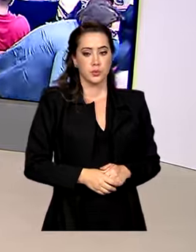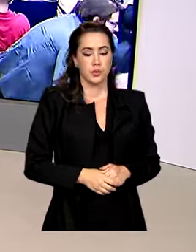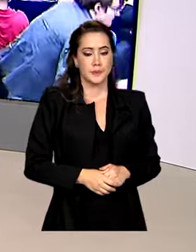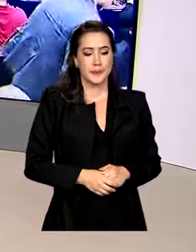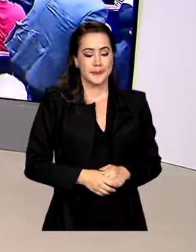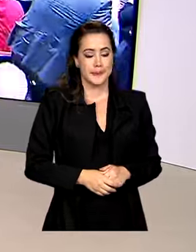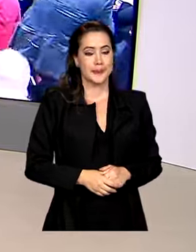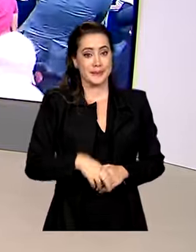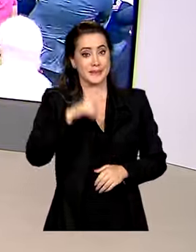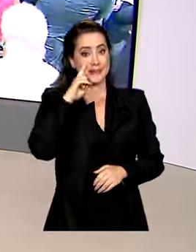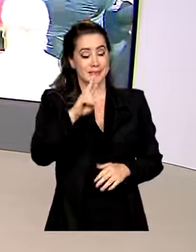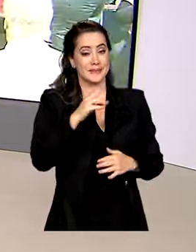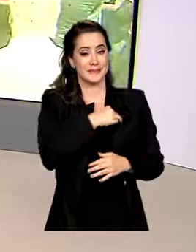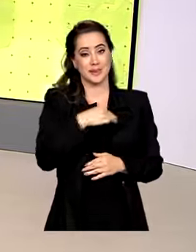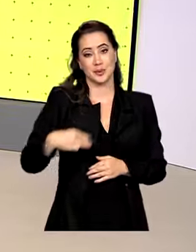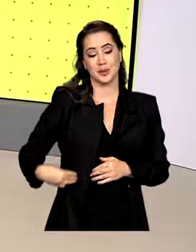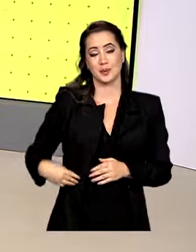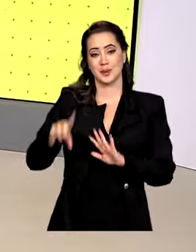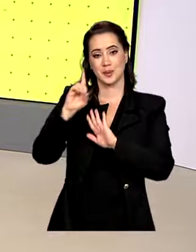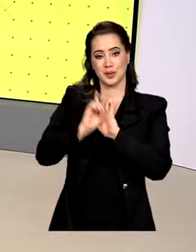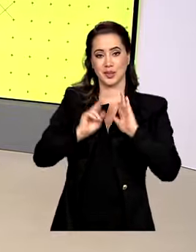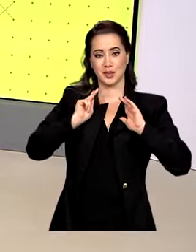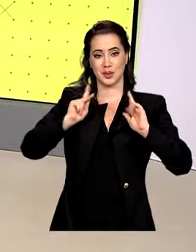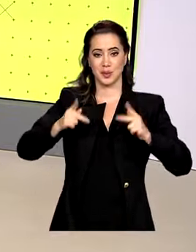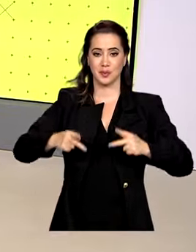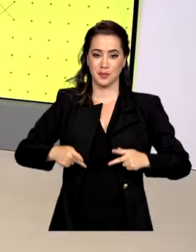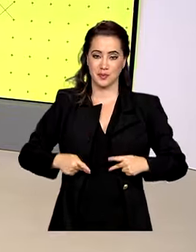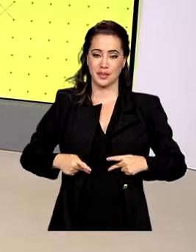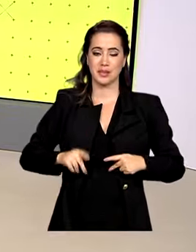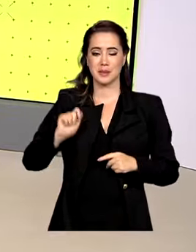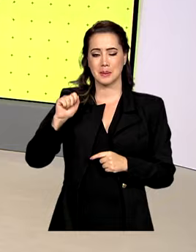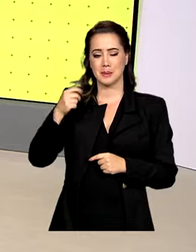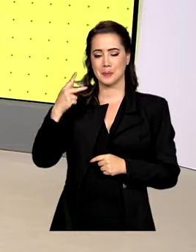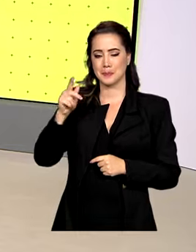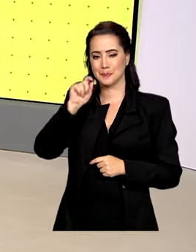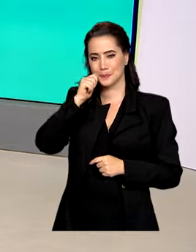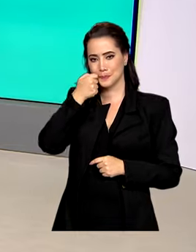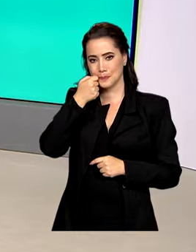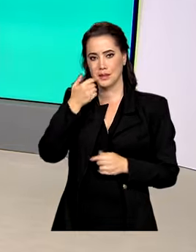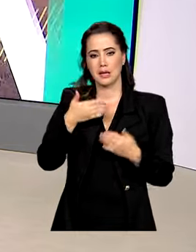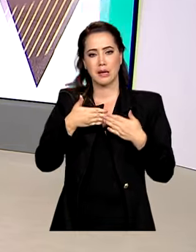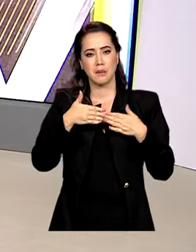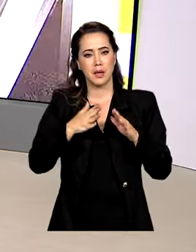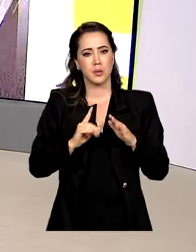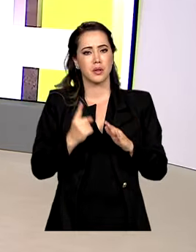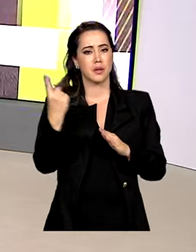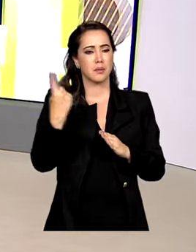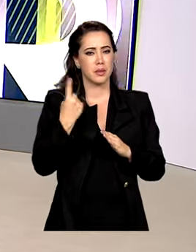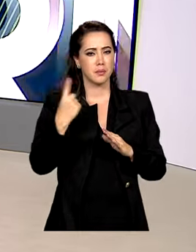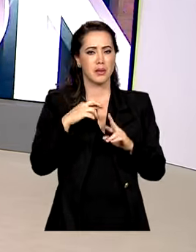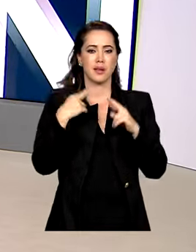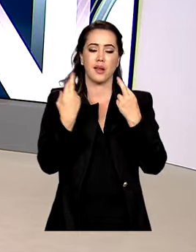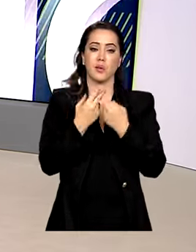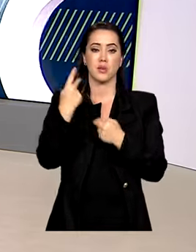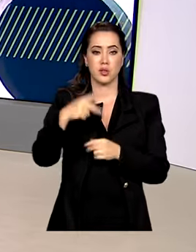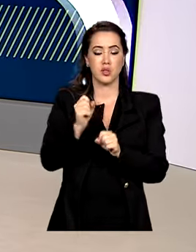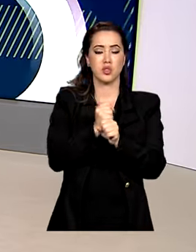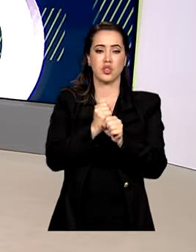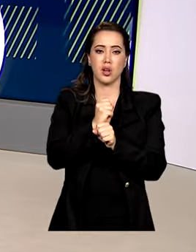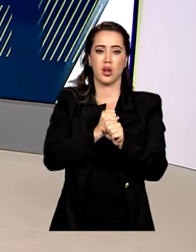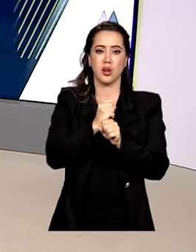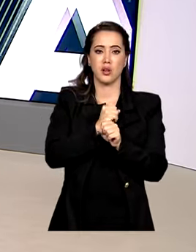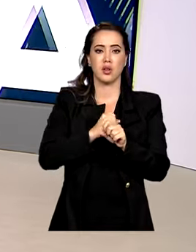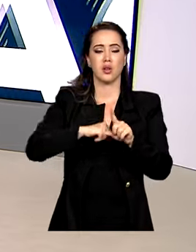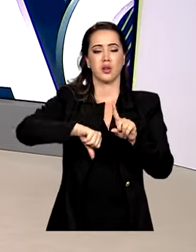Você acompanhou o ministro dos Direitos Humanos e da Cidadania, Silvio Almeida, na abertura da primeira sessão deste ano da